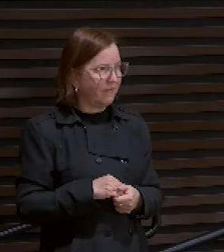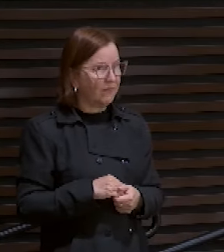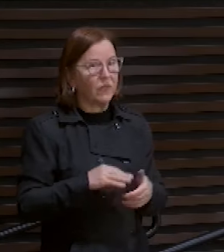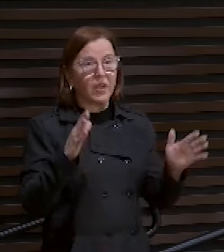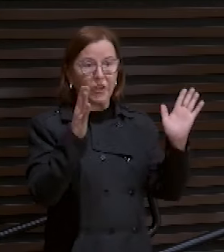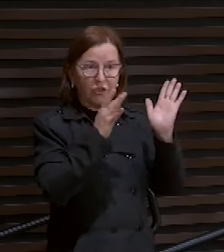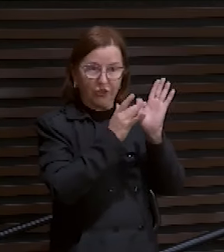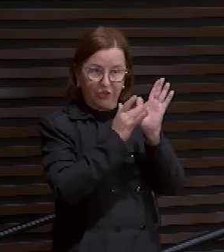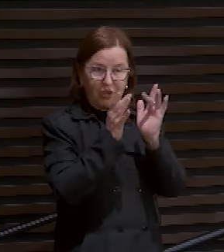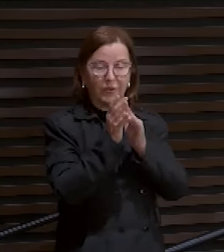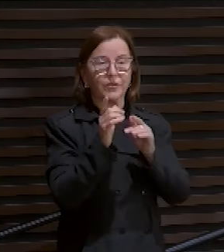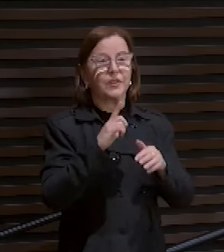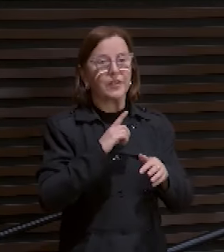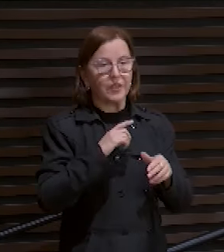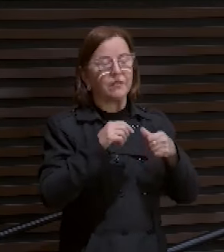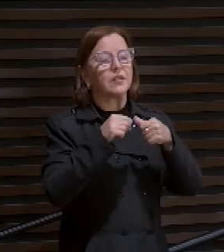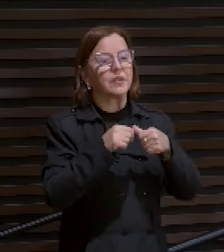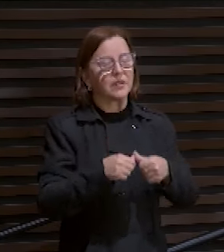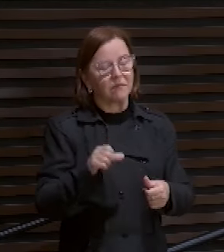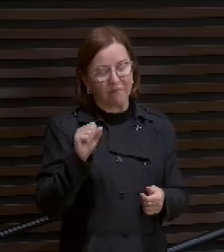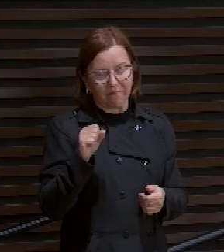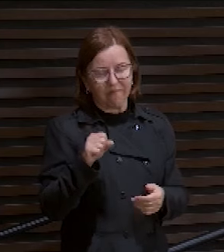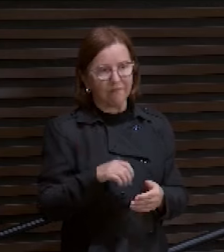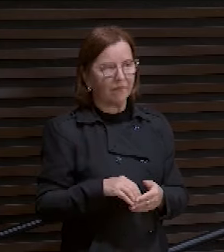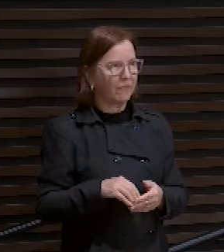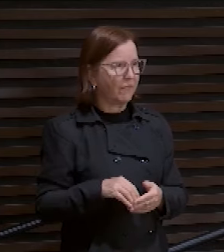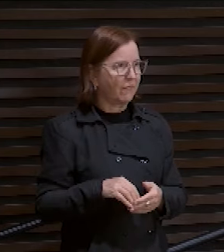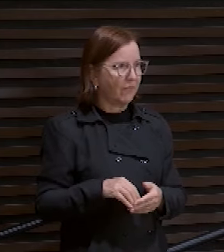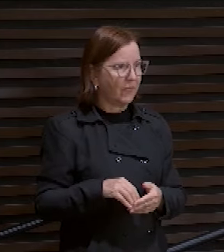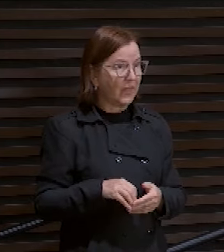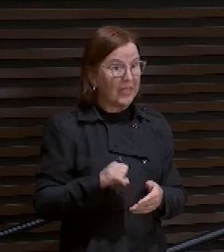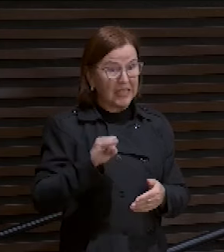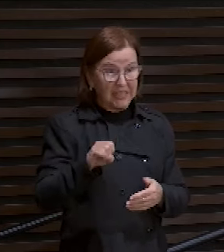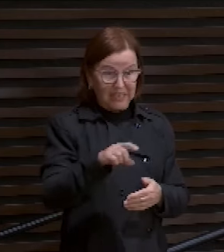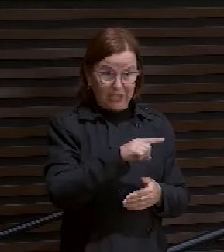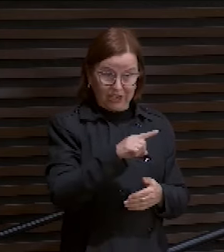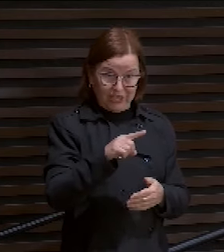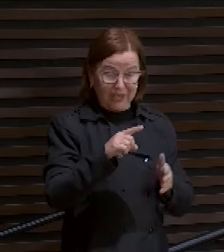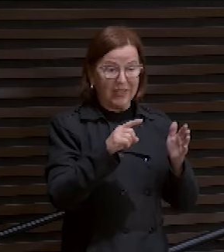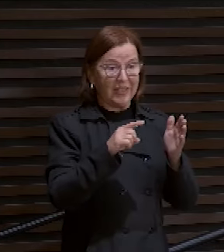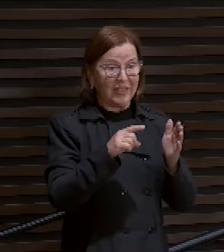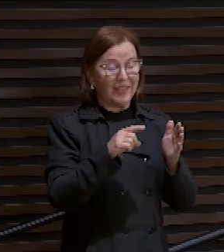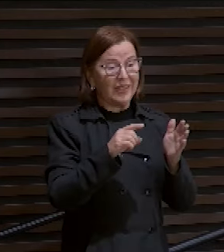Jesus passou por isso? Ô filho. Se Jesus passou.